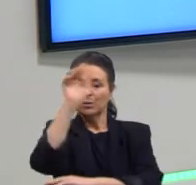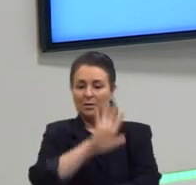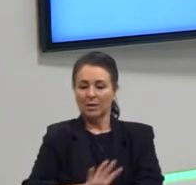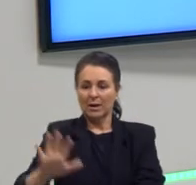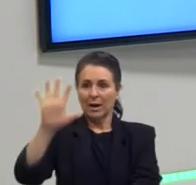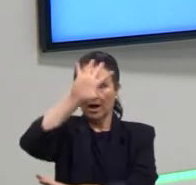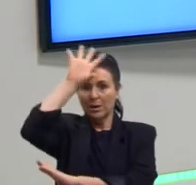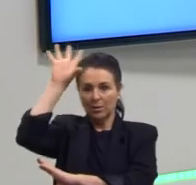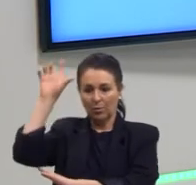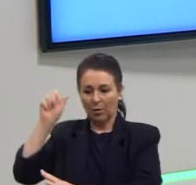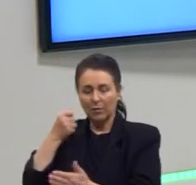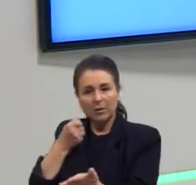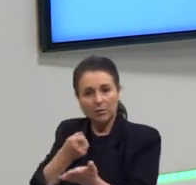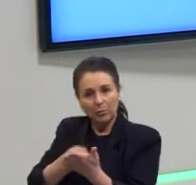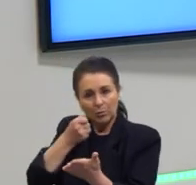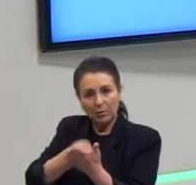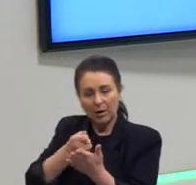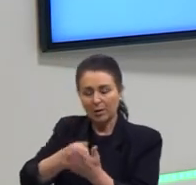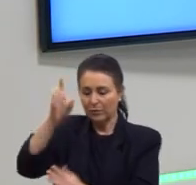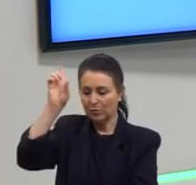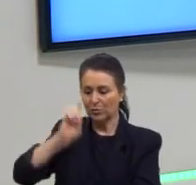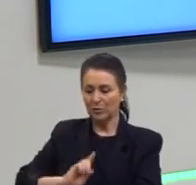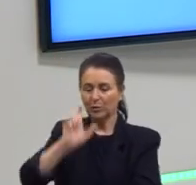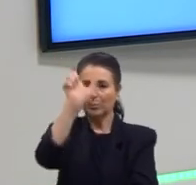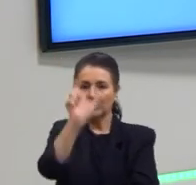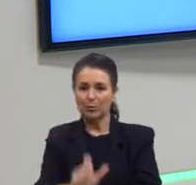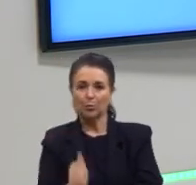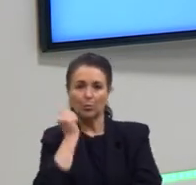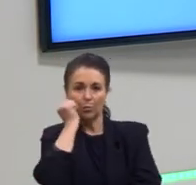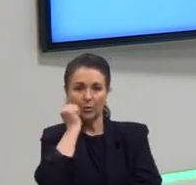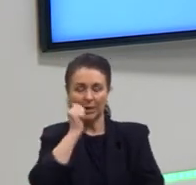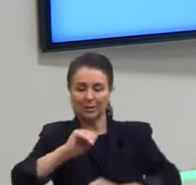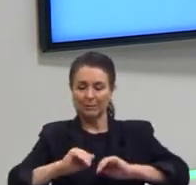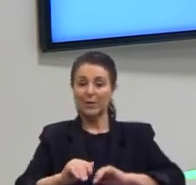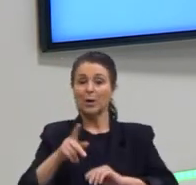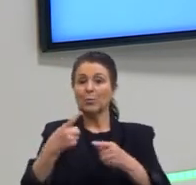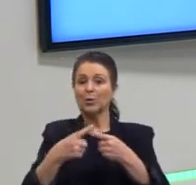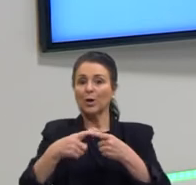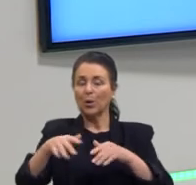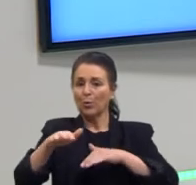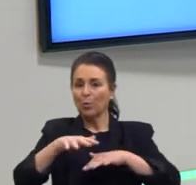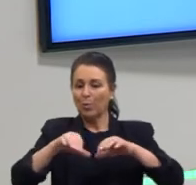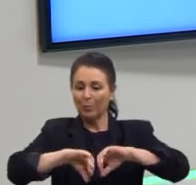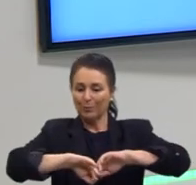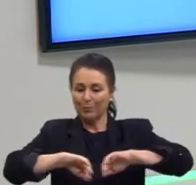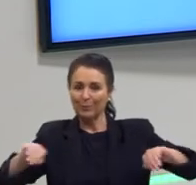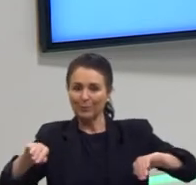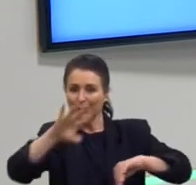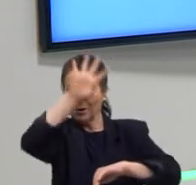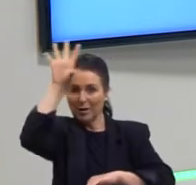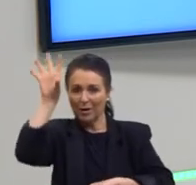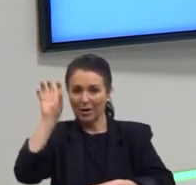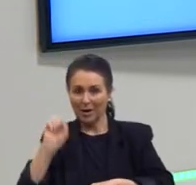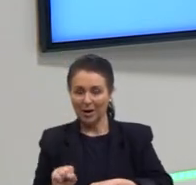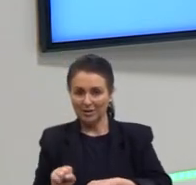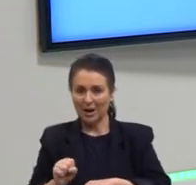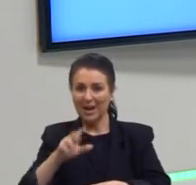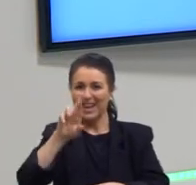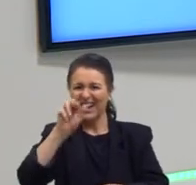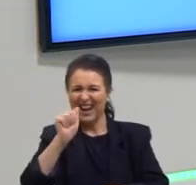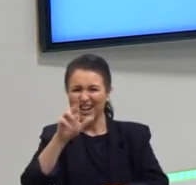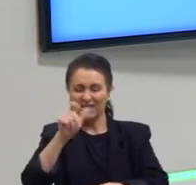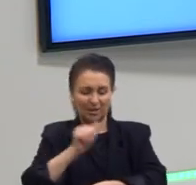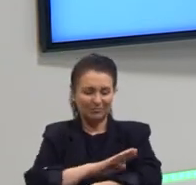lutava por mais direitos para as pessoas negras. O Apartheid separava a África do Sul em raças e as pessoas